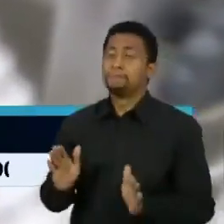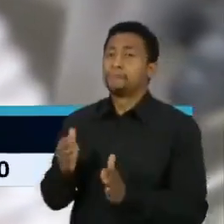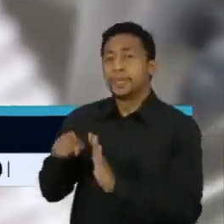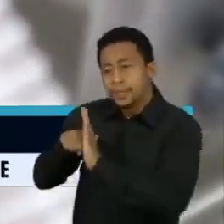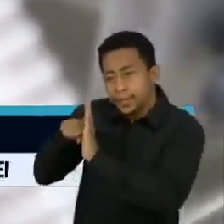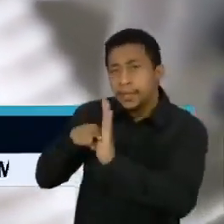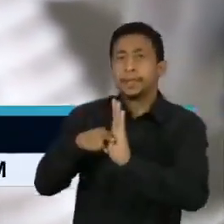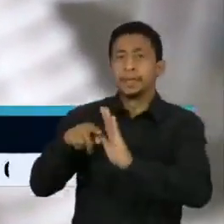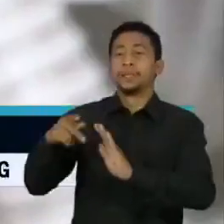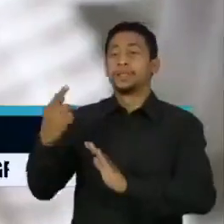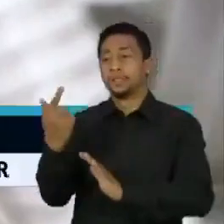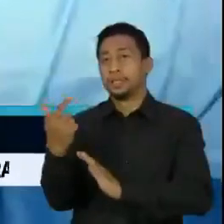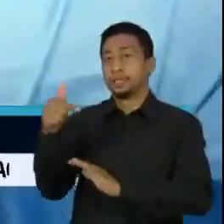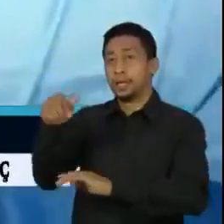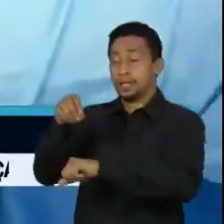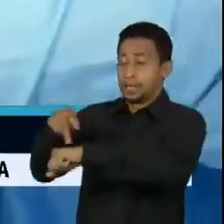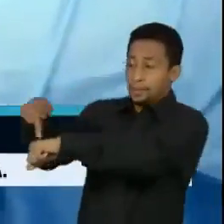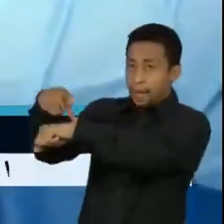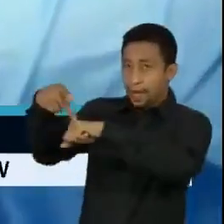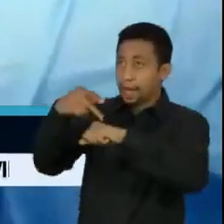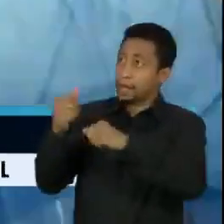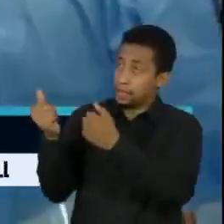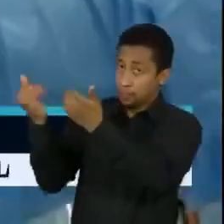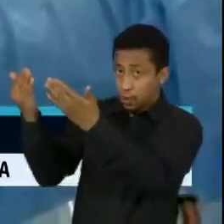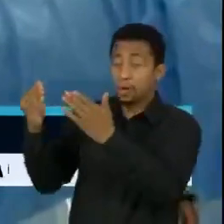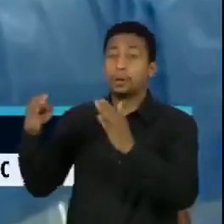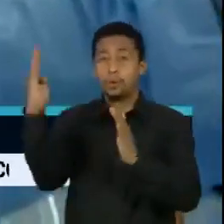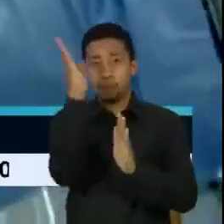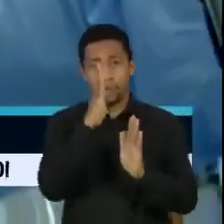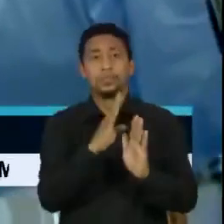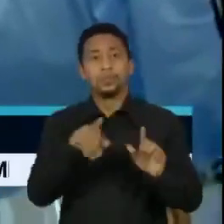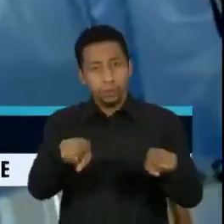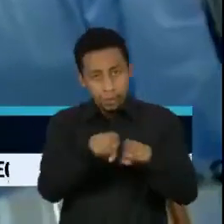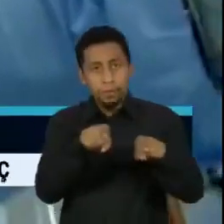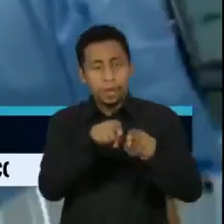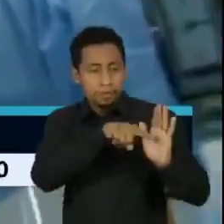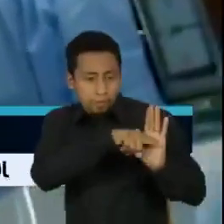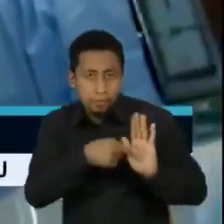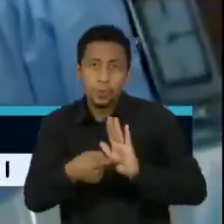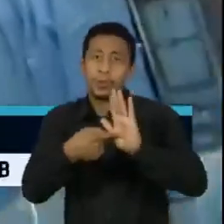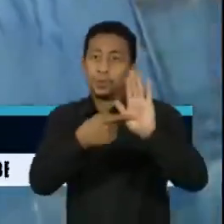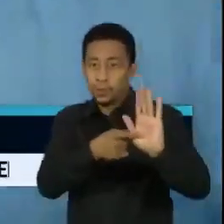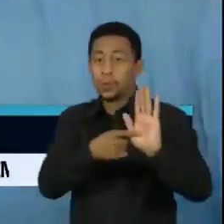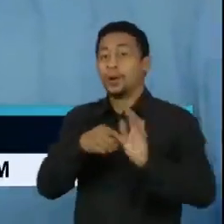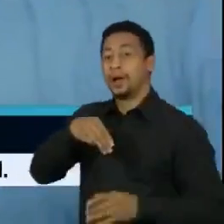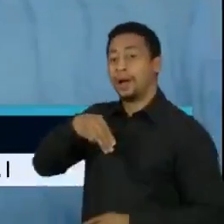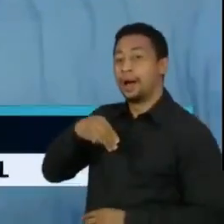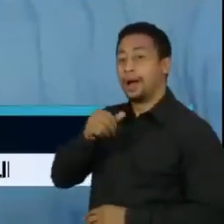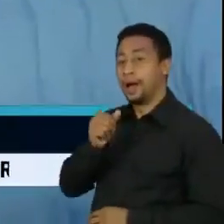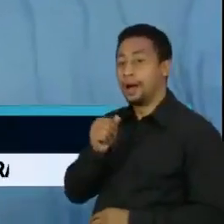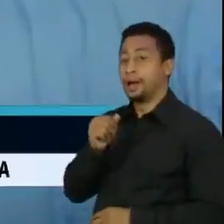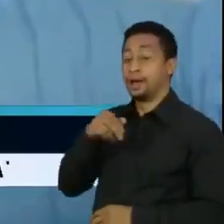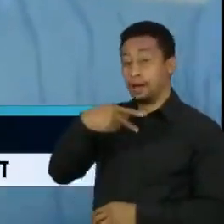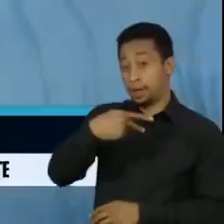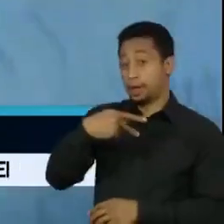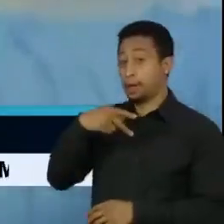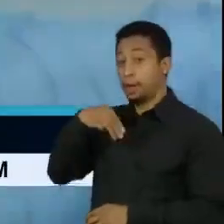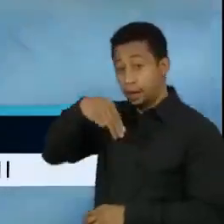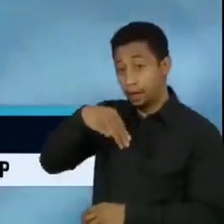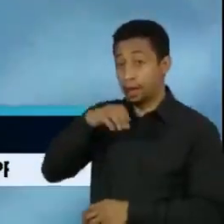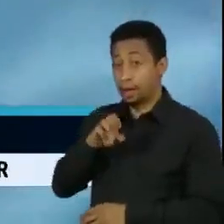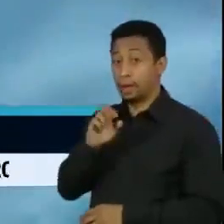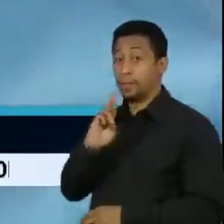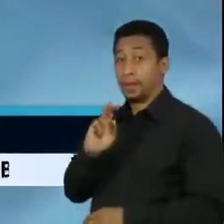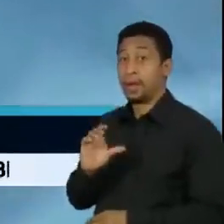170 países, incluindo o Brasil. A MSD, braço da Merck no país, informou que o remédio demonstrou eficácia contra as